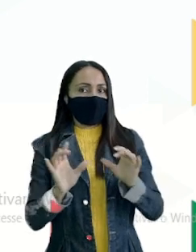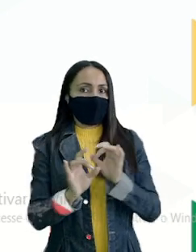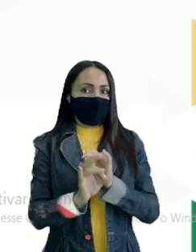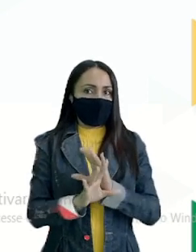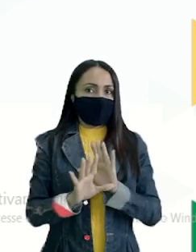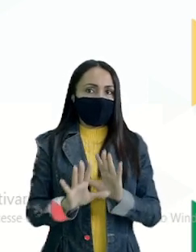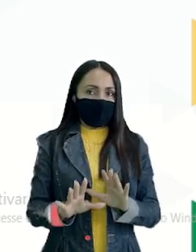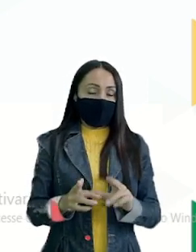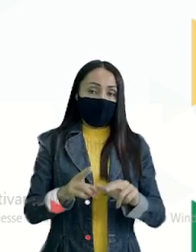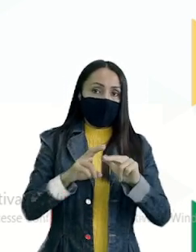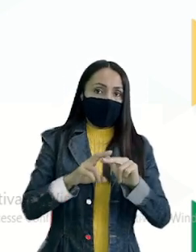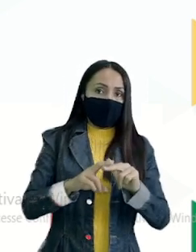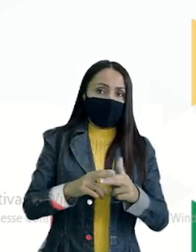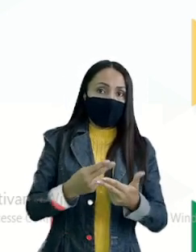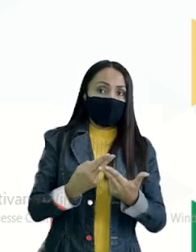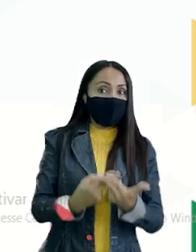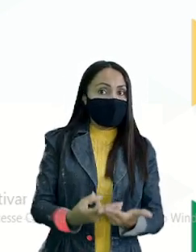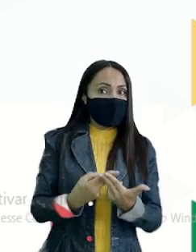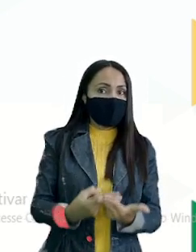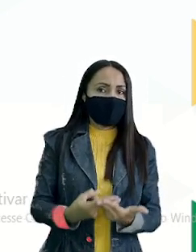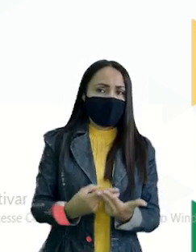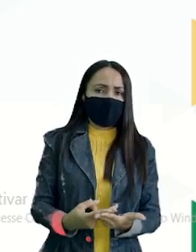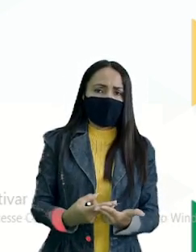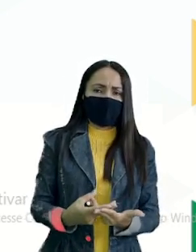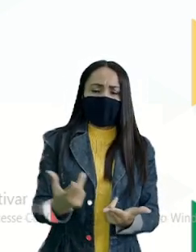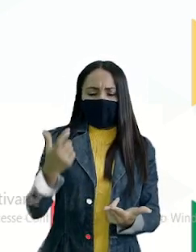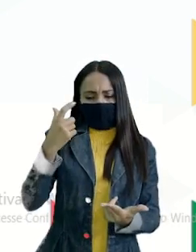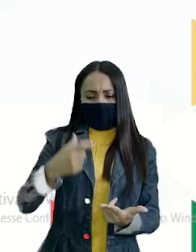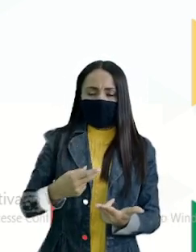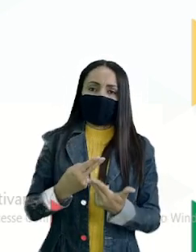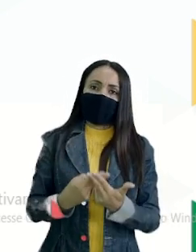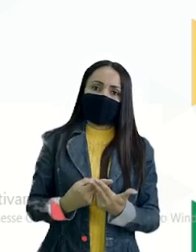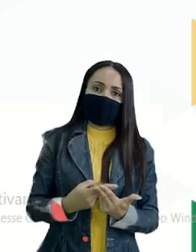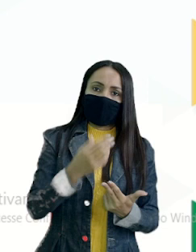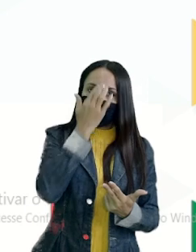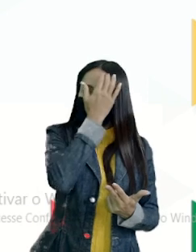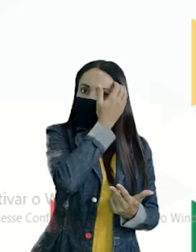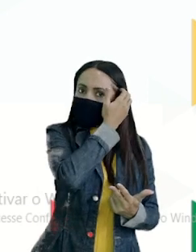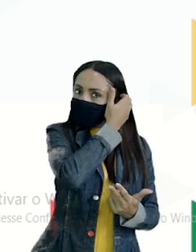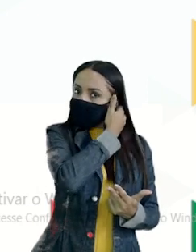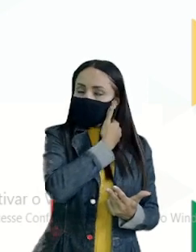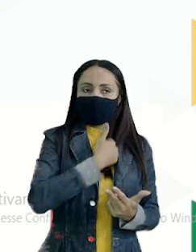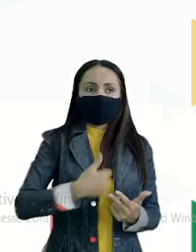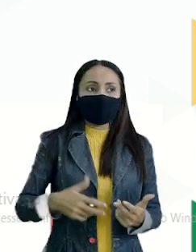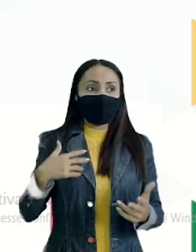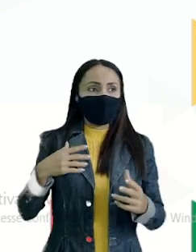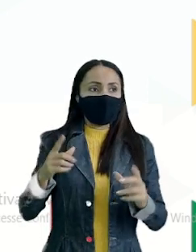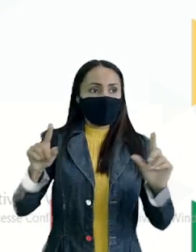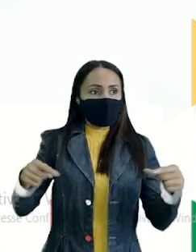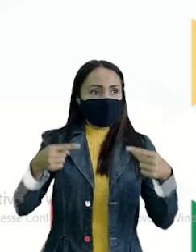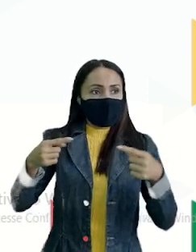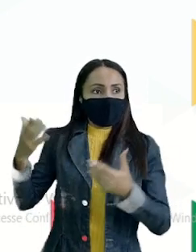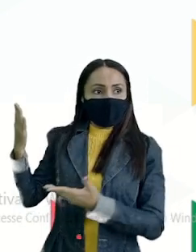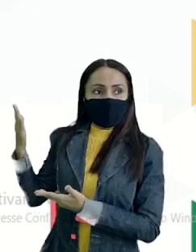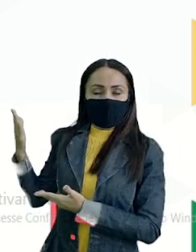paciente Seja paciente Veja só aqui Nós encontramos Olha o desafio Calma Vai acabar A pessoa